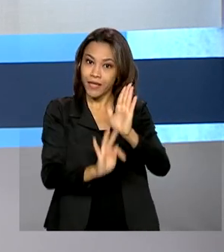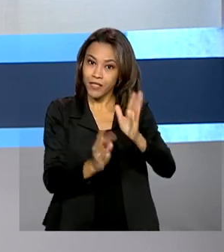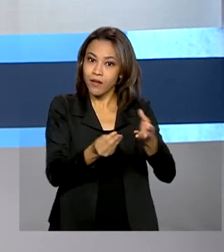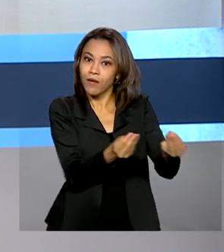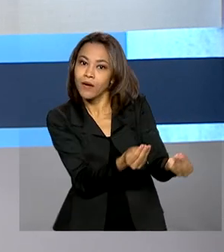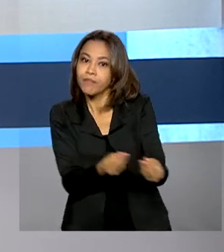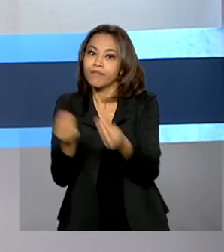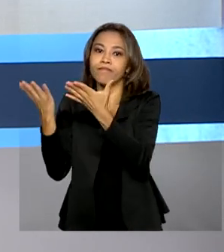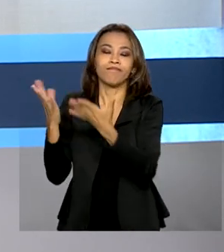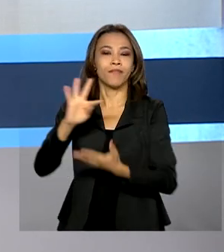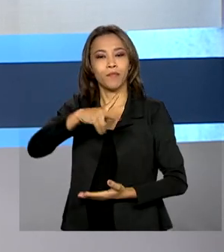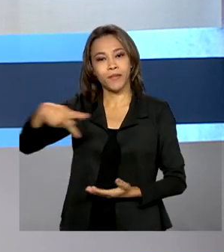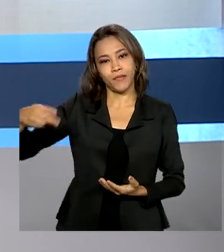a sanção do presidente Jair Bolsonaro.